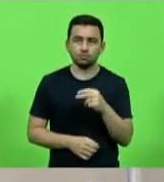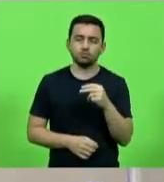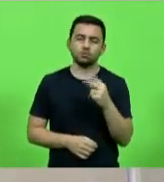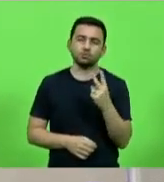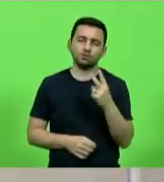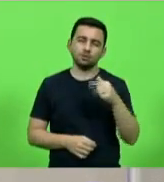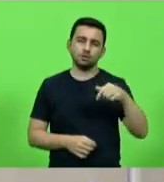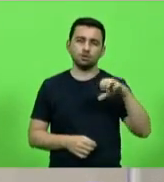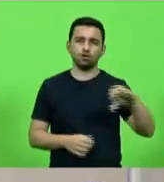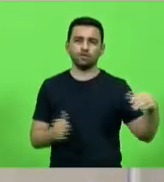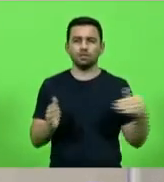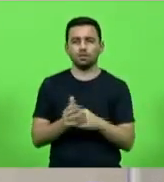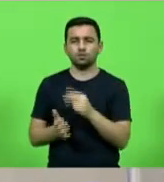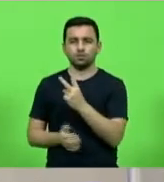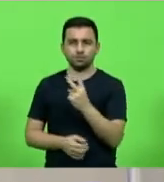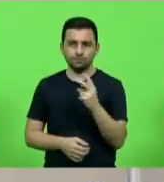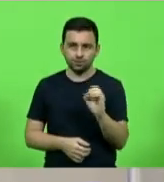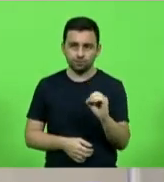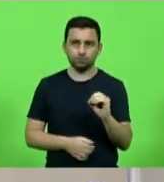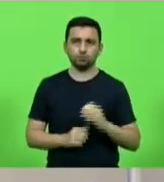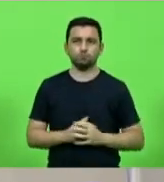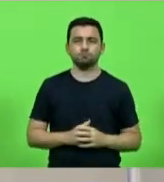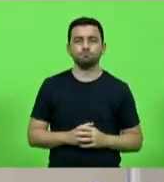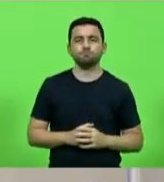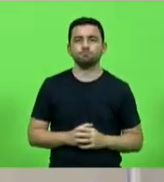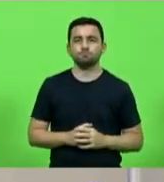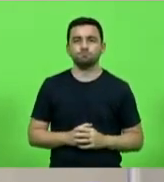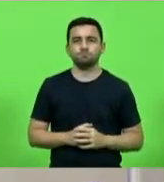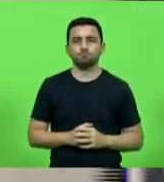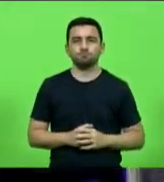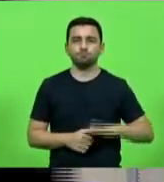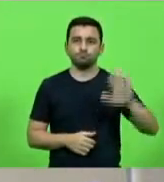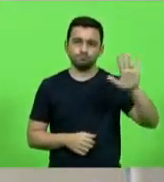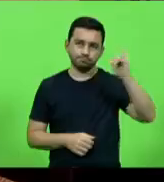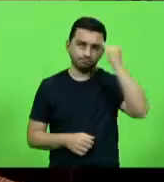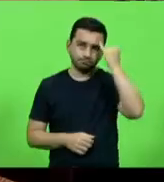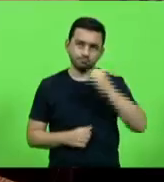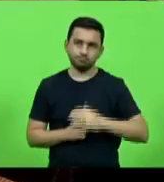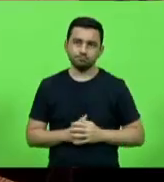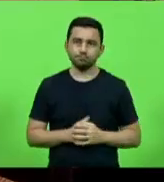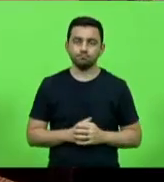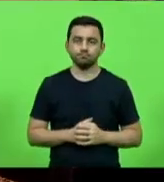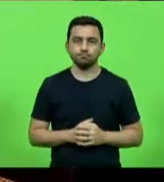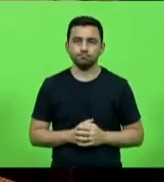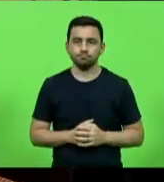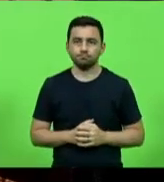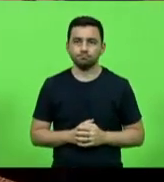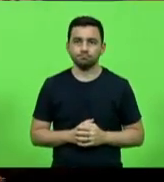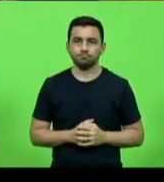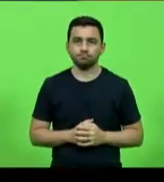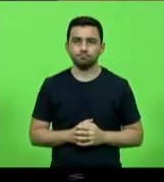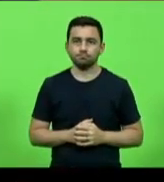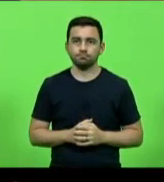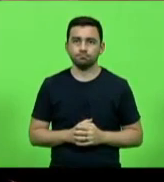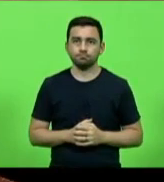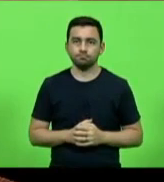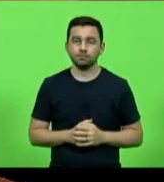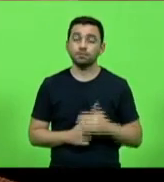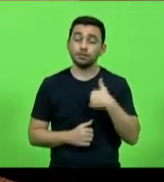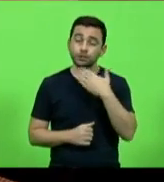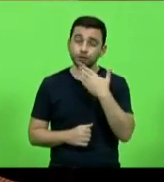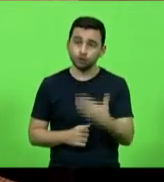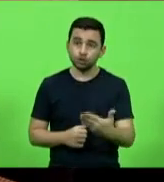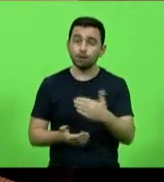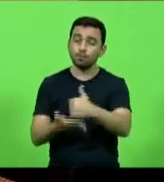220. Em discussão. Senhor presidente. Deputado Jair Mioto. Com a palavra, deputado Jair Mioto. Senhor presidente, quero pedir o apoio aqui desta